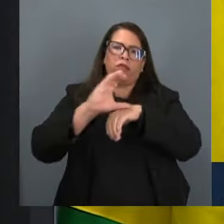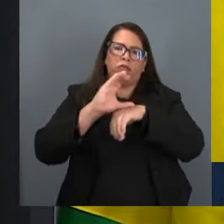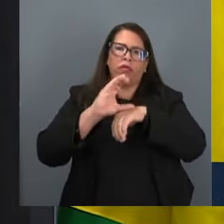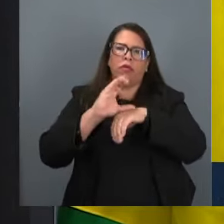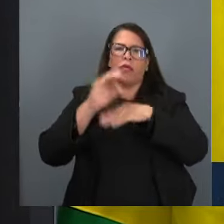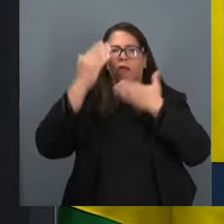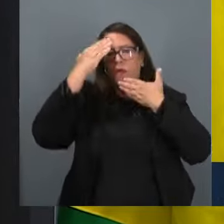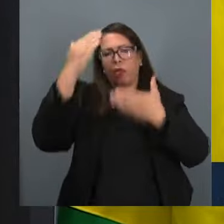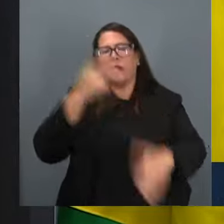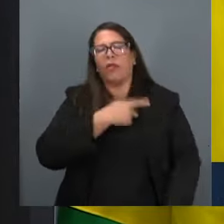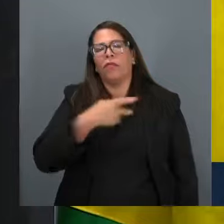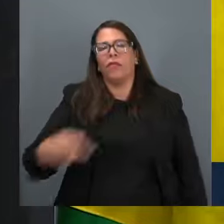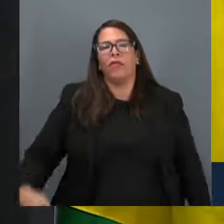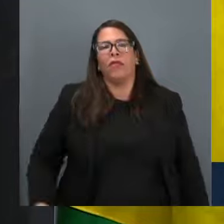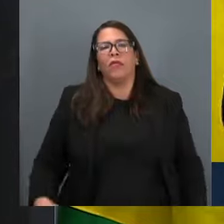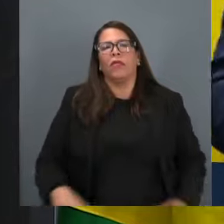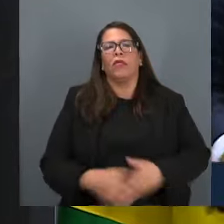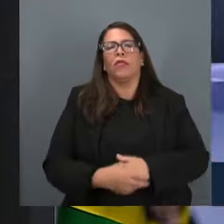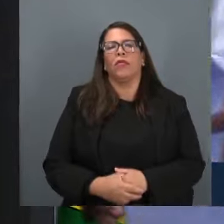Muito obrigado, senhor presidente.